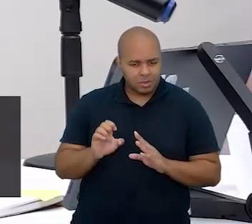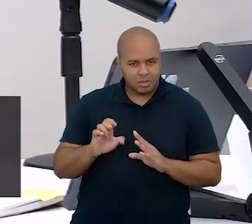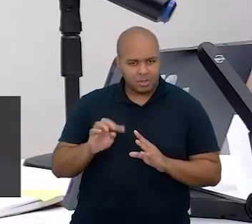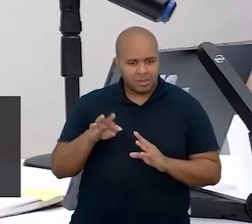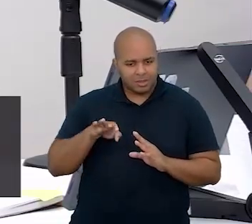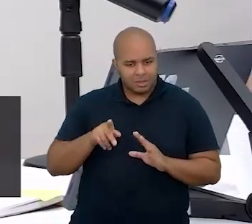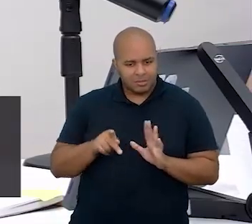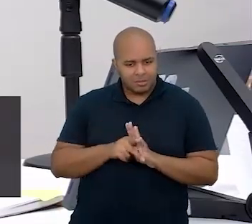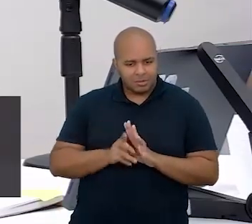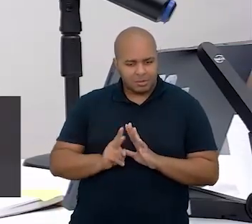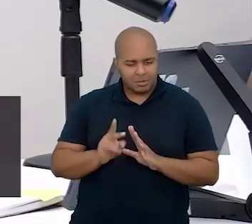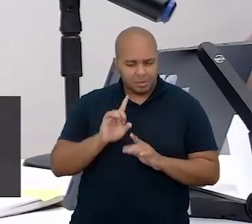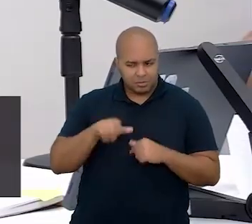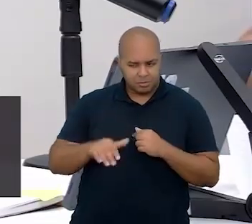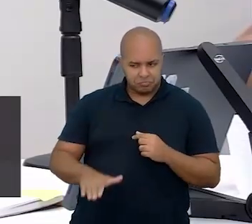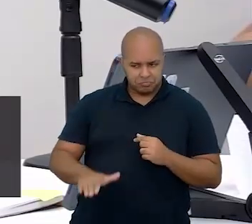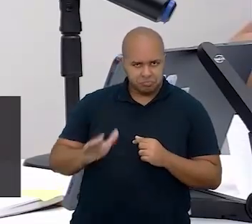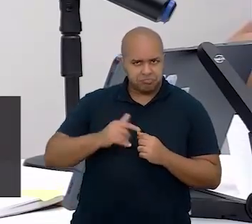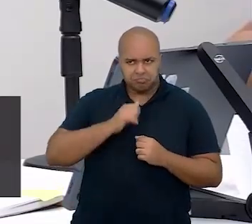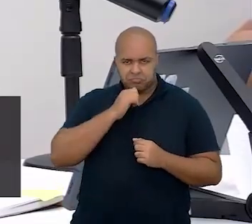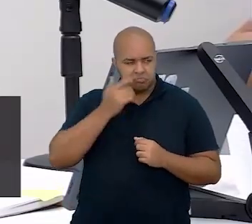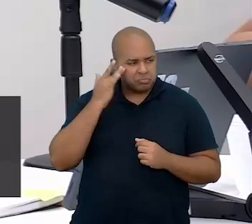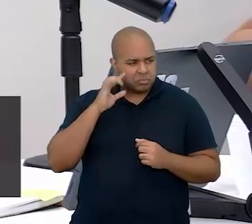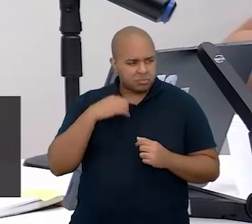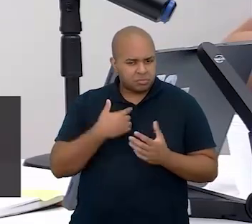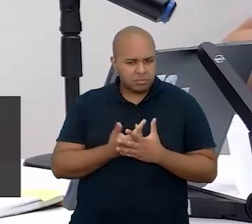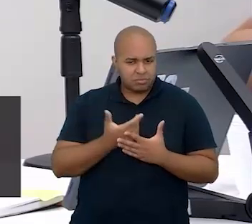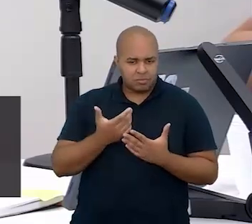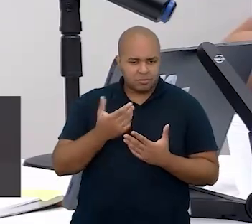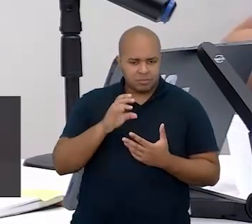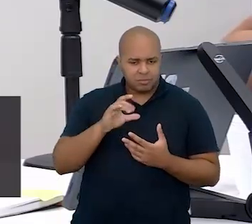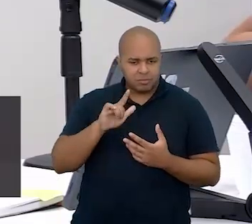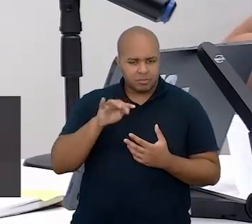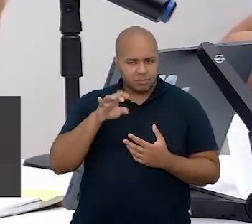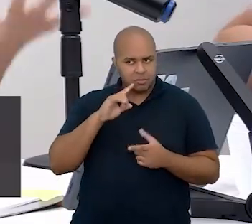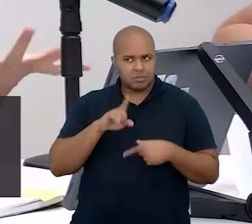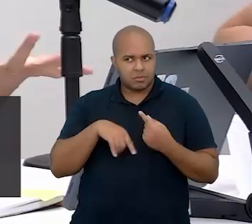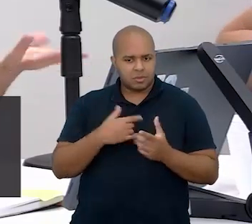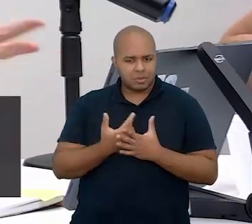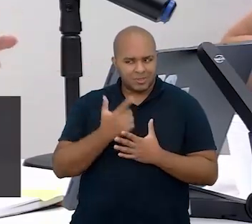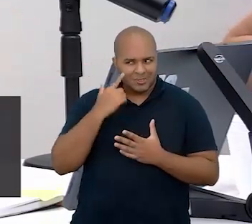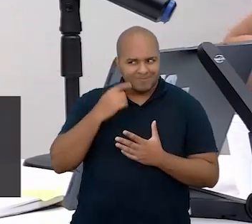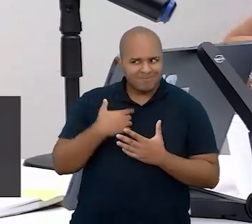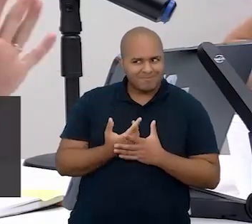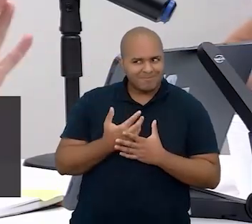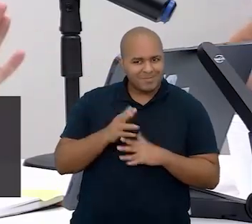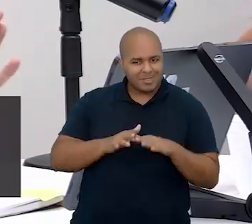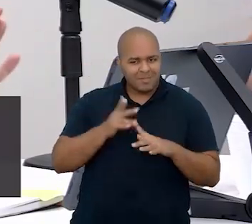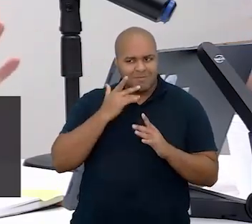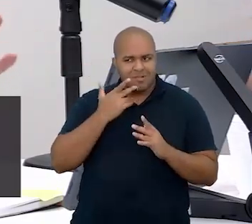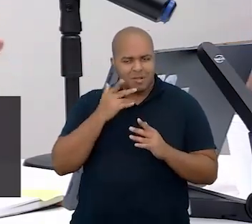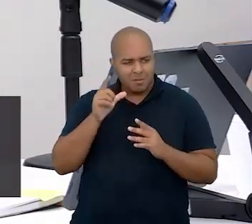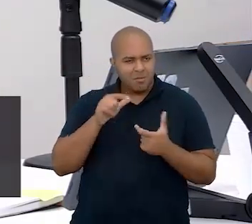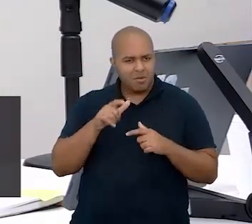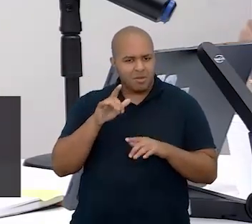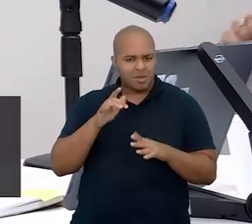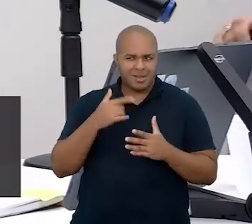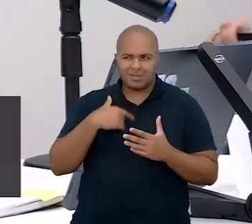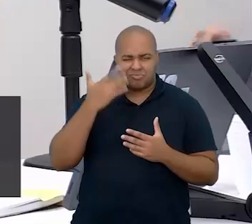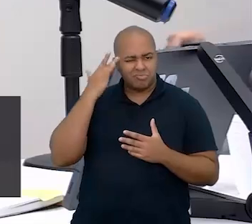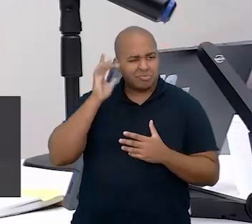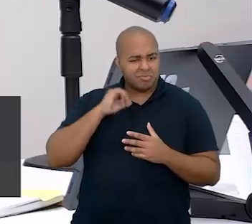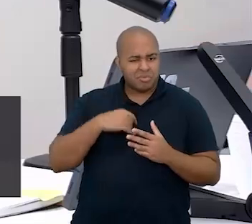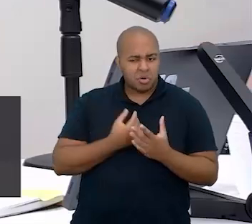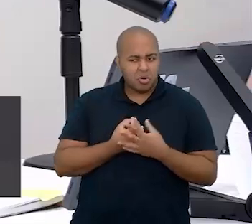Quando eu era muito pequena, ainda não tinha provado chiclé. E mesmo em Recife, falava-se pouco deles. Eu nem